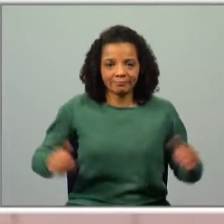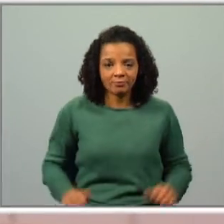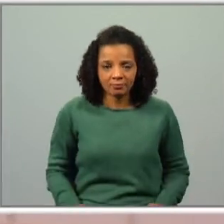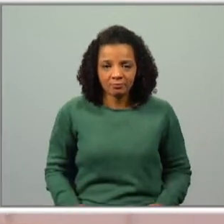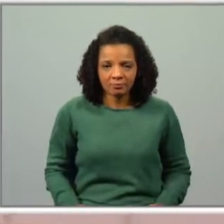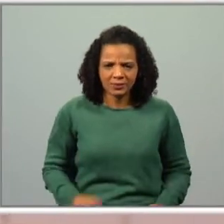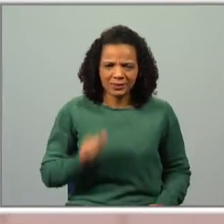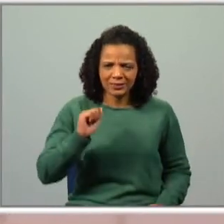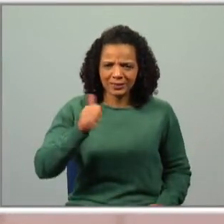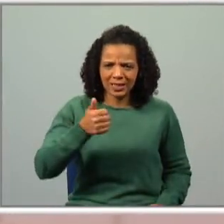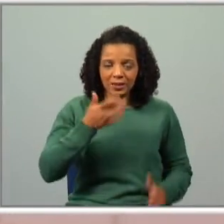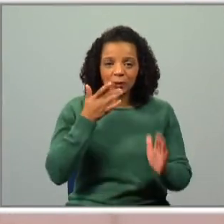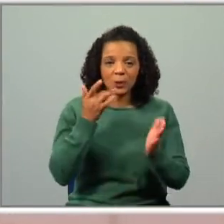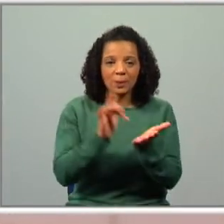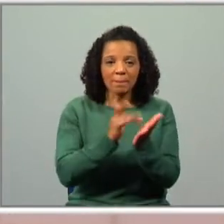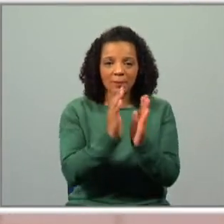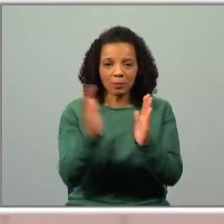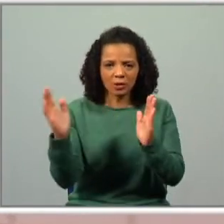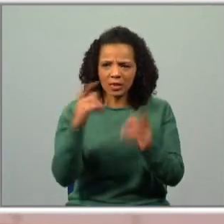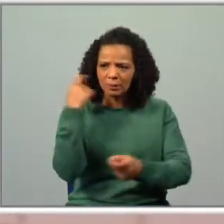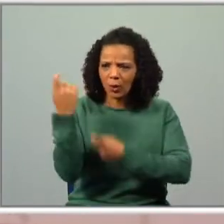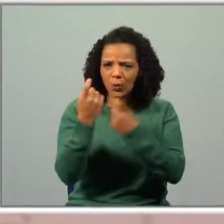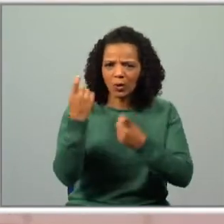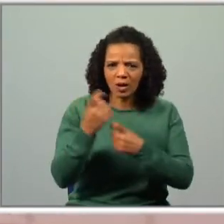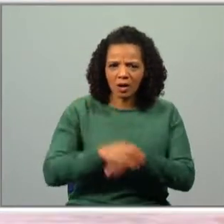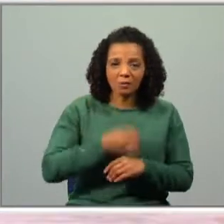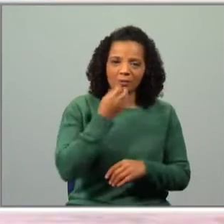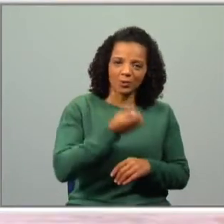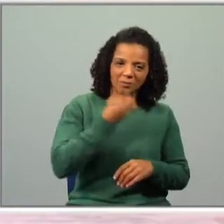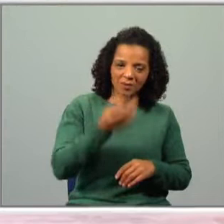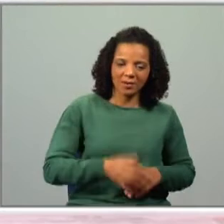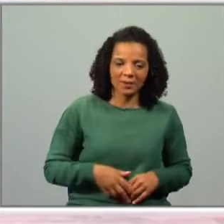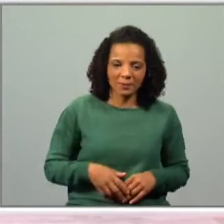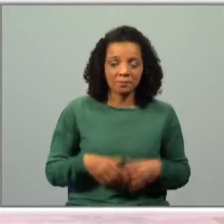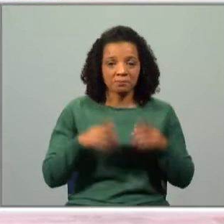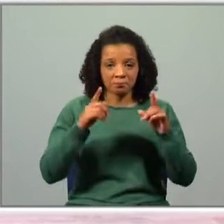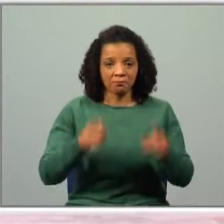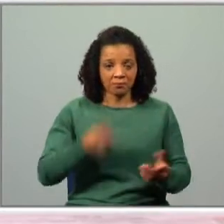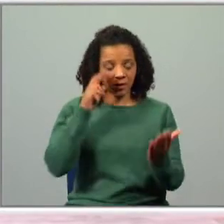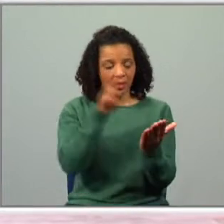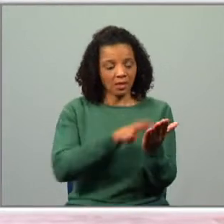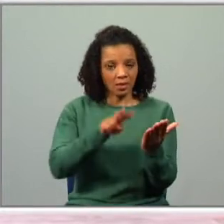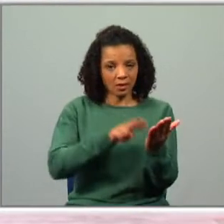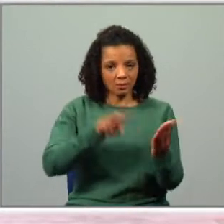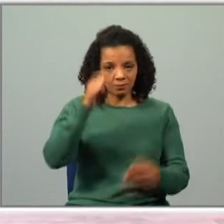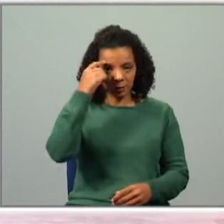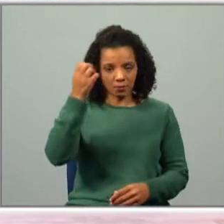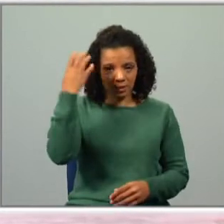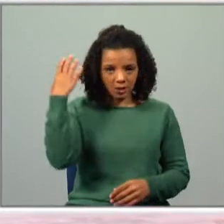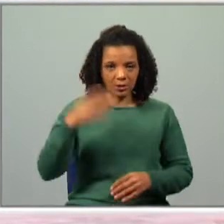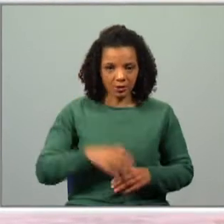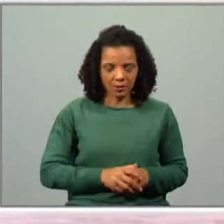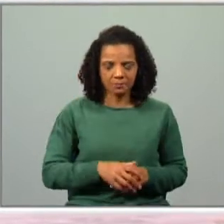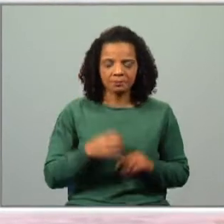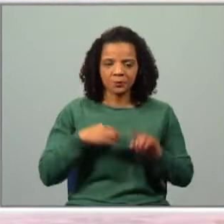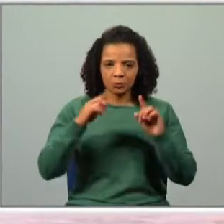Correto, ir procurar numa biblioteca. Muito bem! Vamos então começar com a leitura e compreensão. Eu